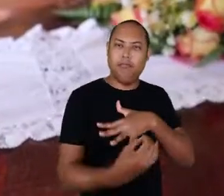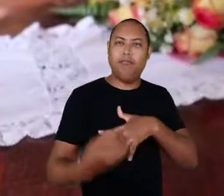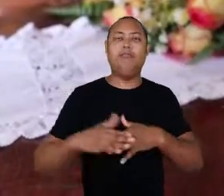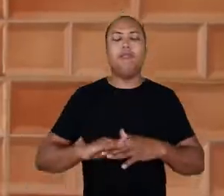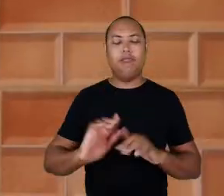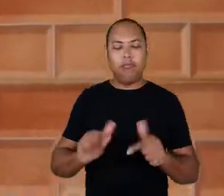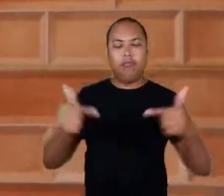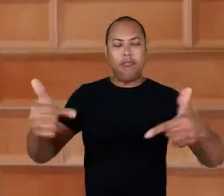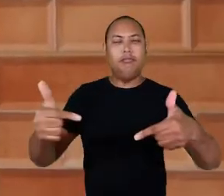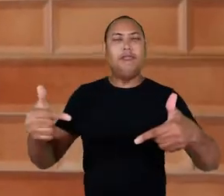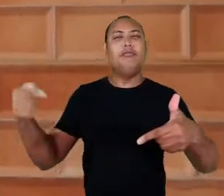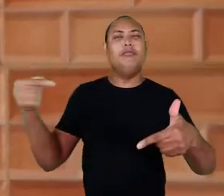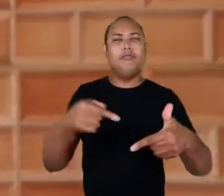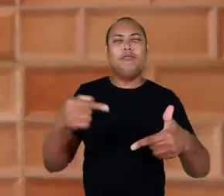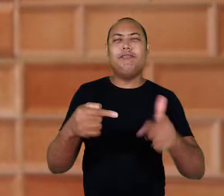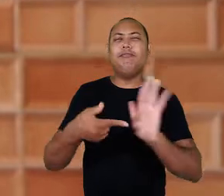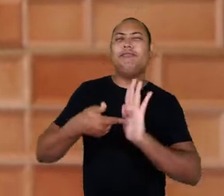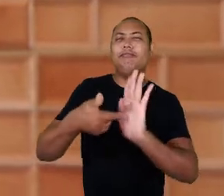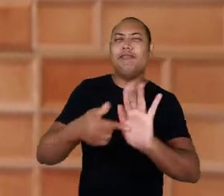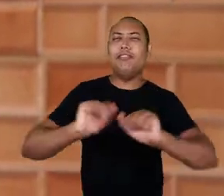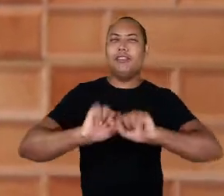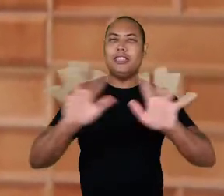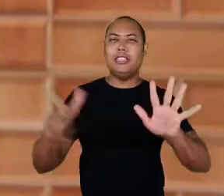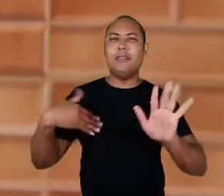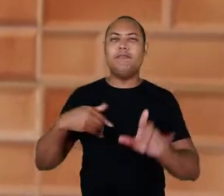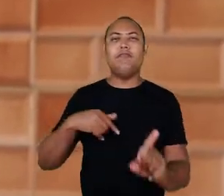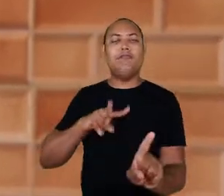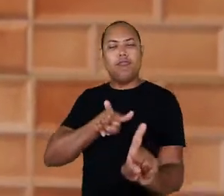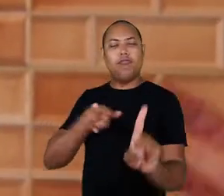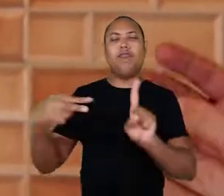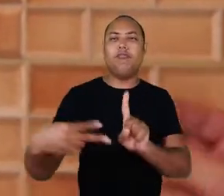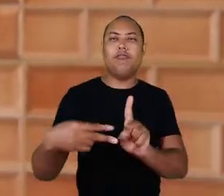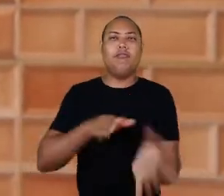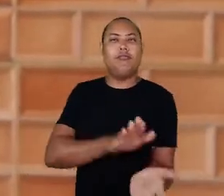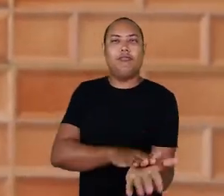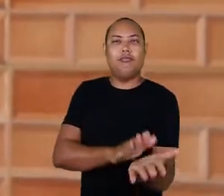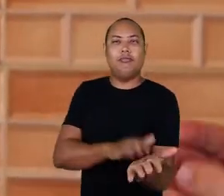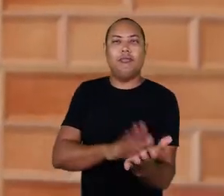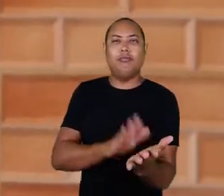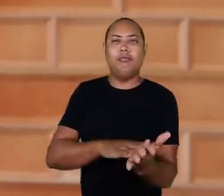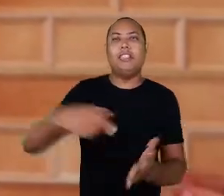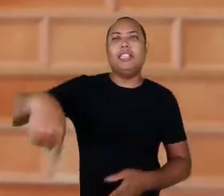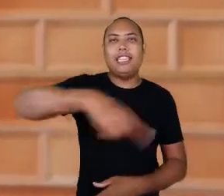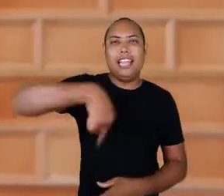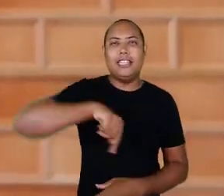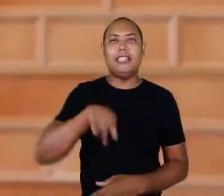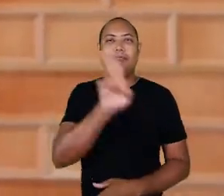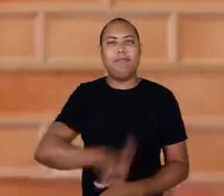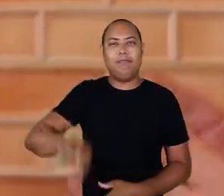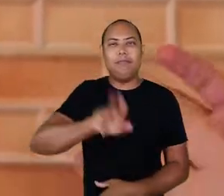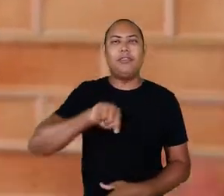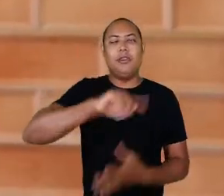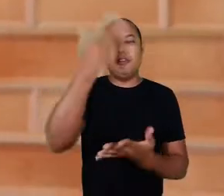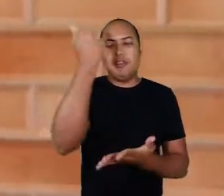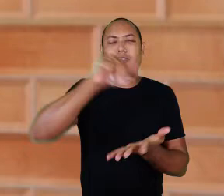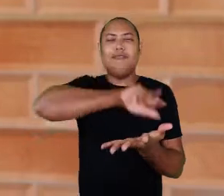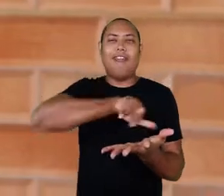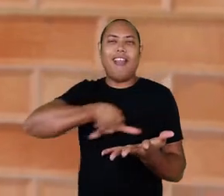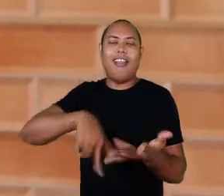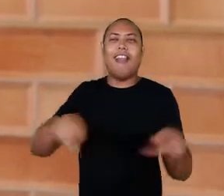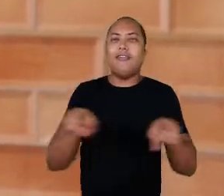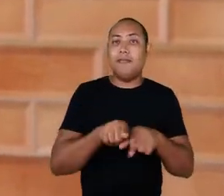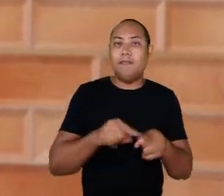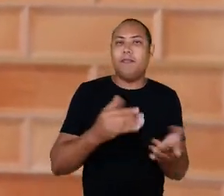Baiano Esse diploma Expressa O reconhecimento Da nossa universidade Pelos seus